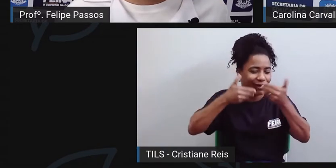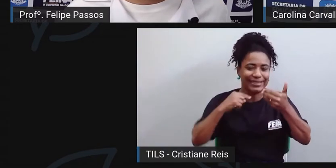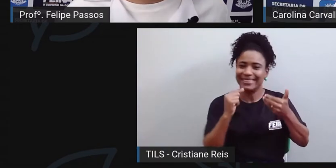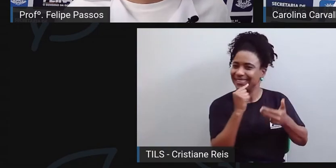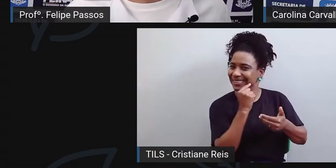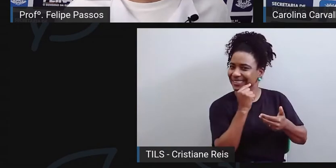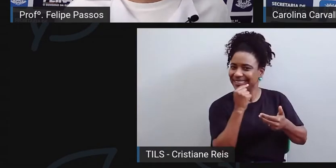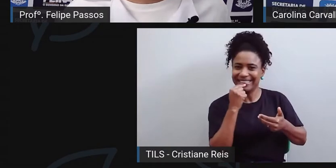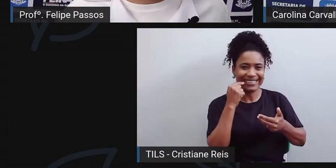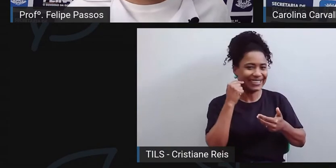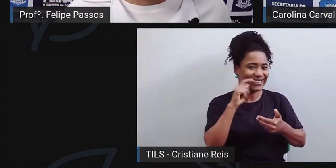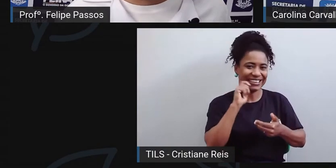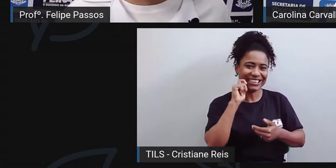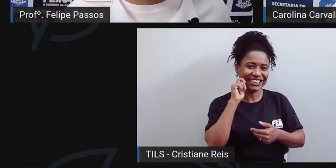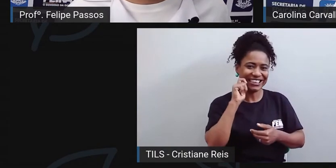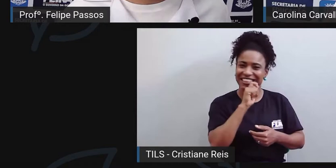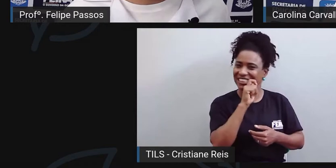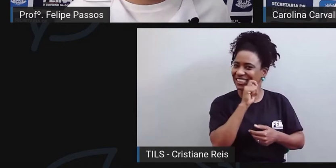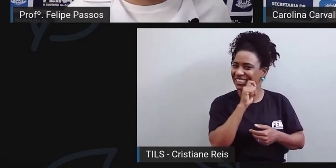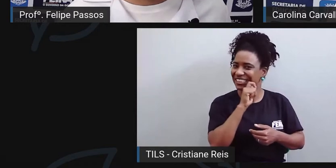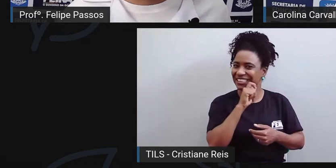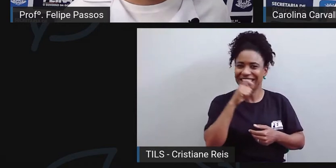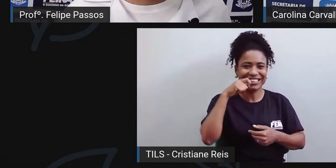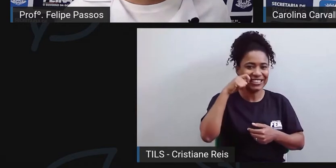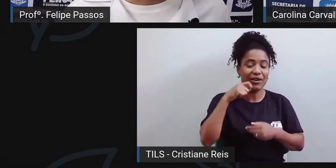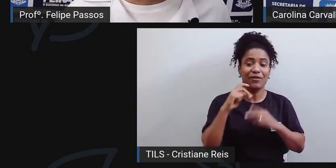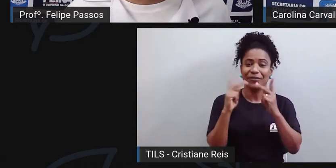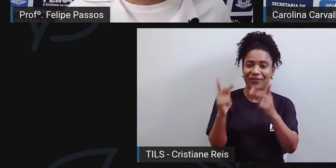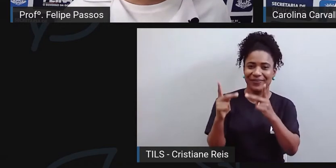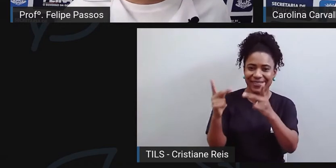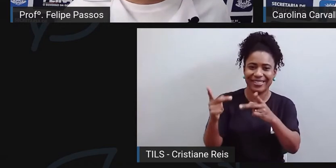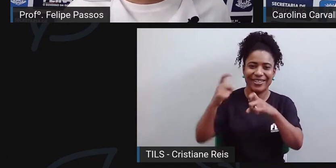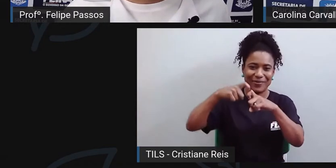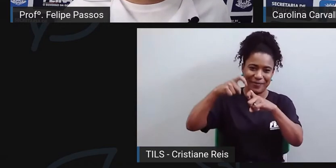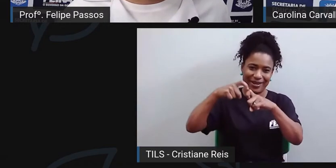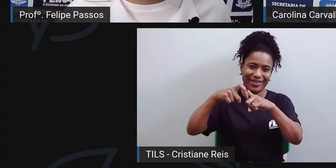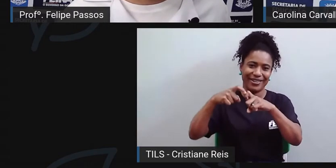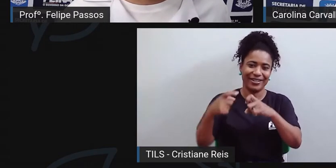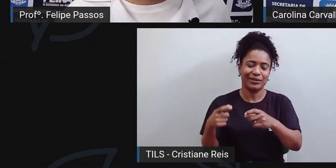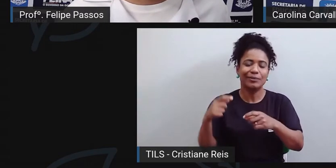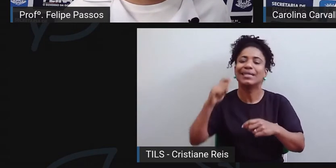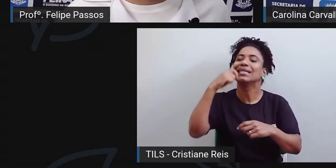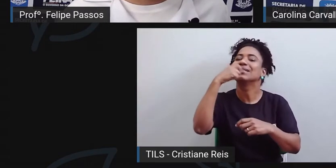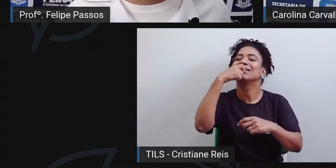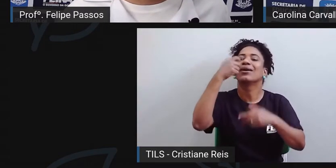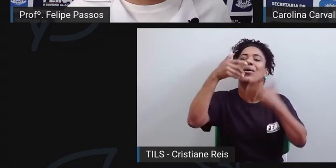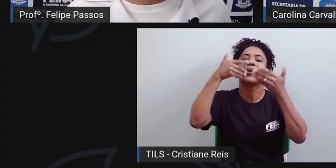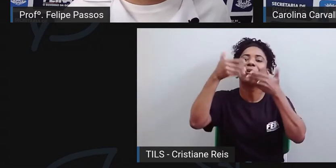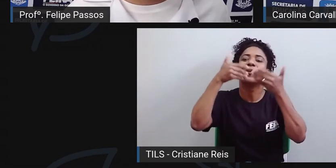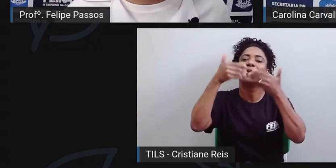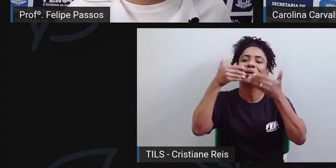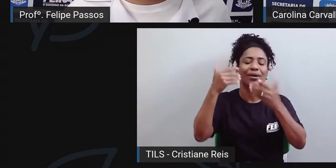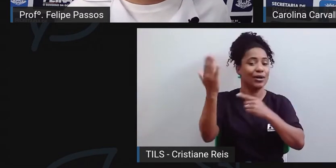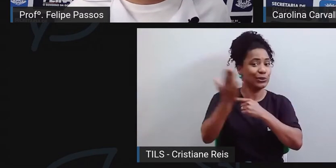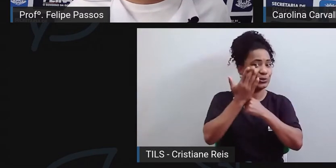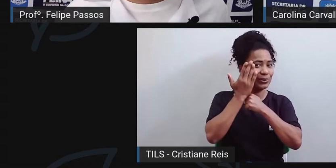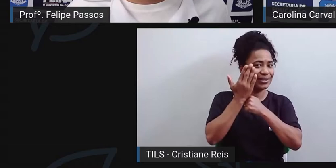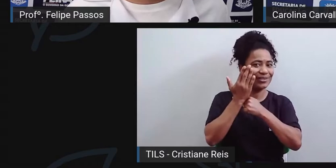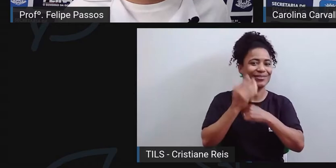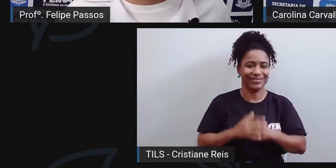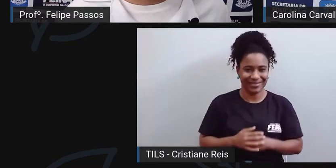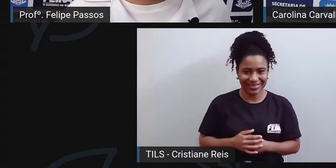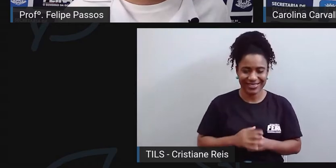dentes, estão visitando mais o dentista. então, isso tudo tem contribuído para que as pessoas